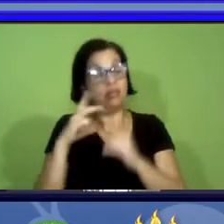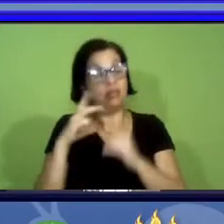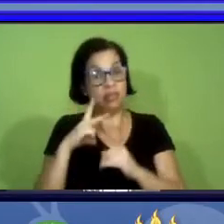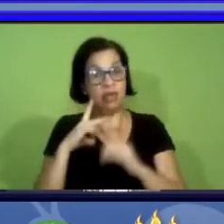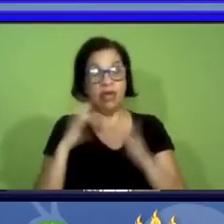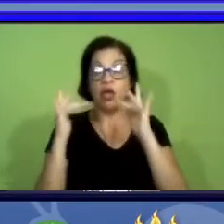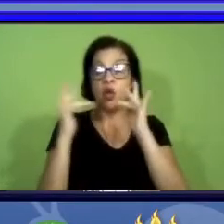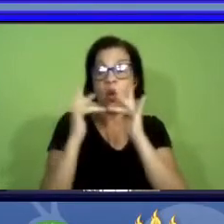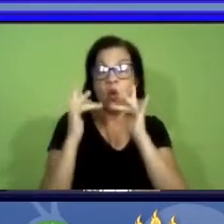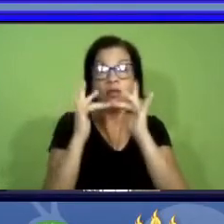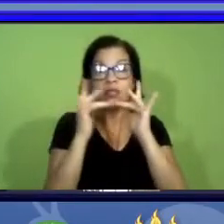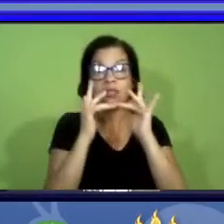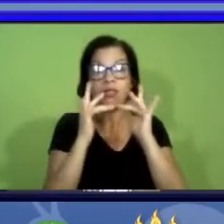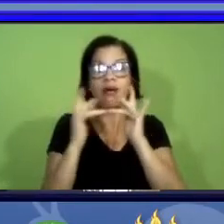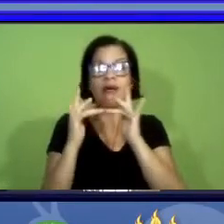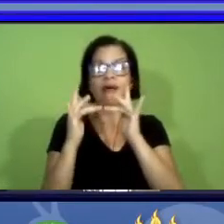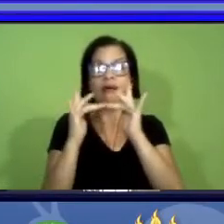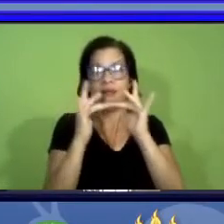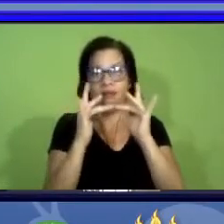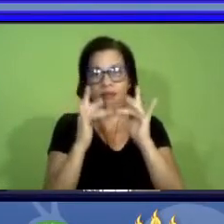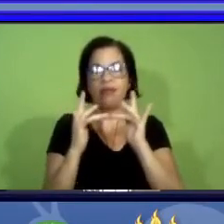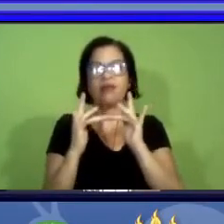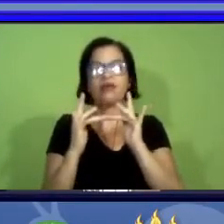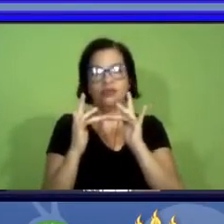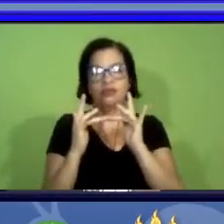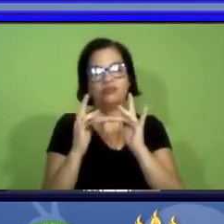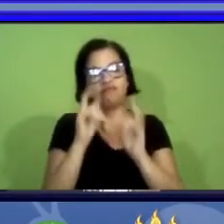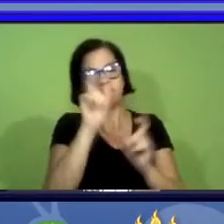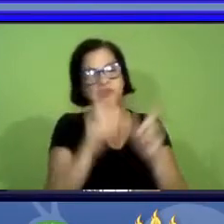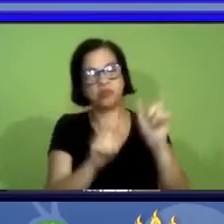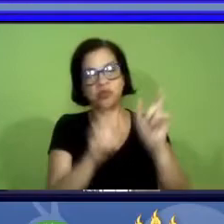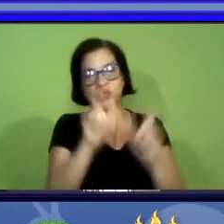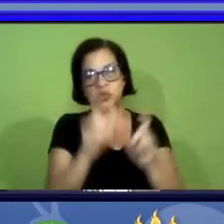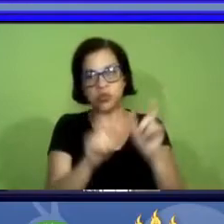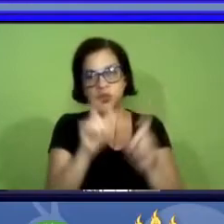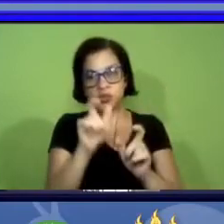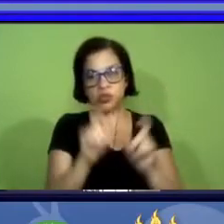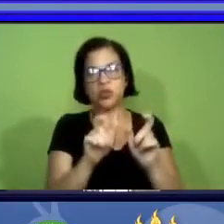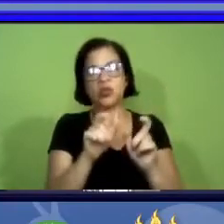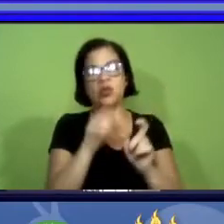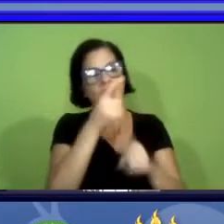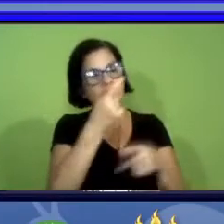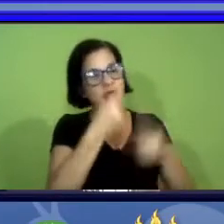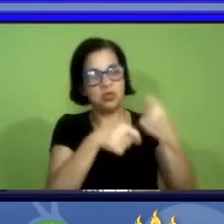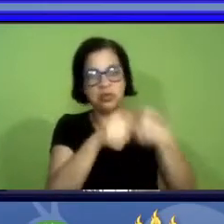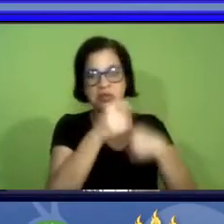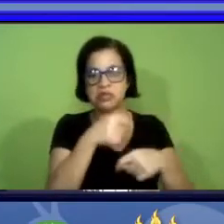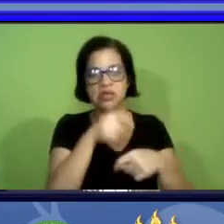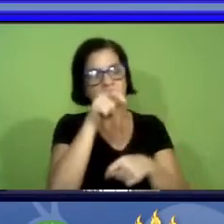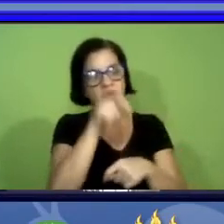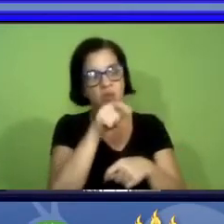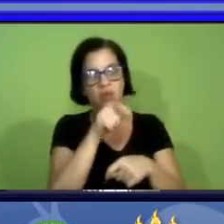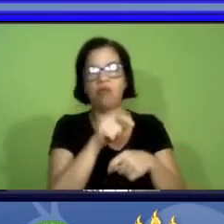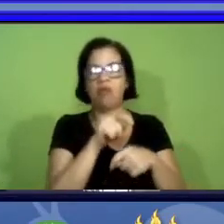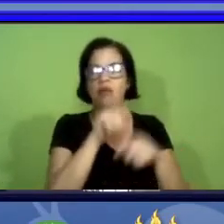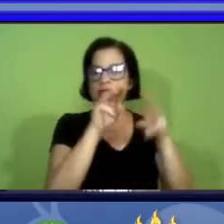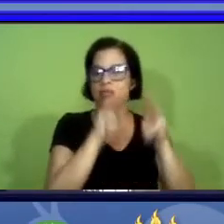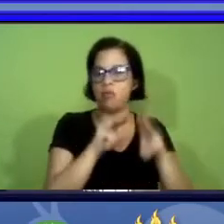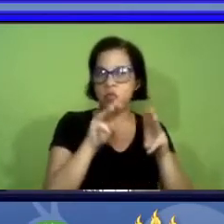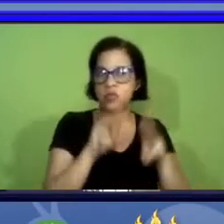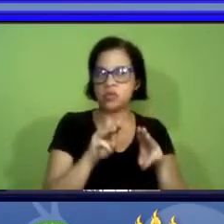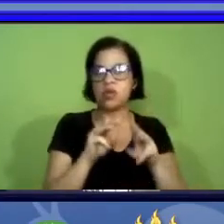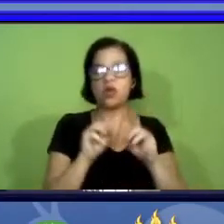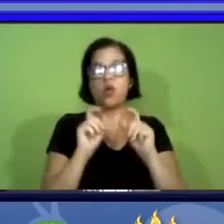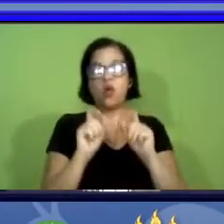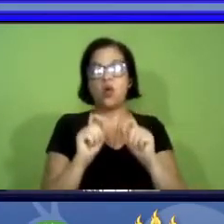pessoal com os curadores com o staff administrativo daquela coleção isso